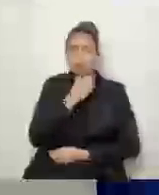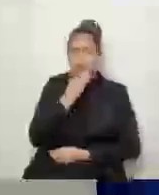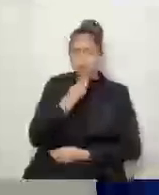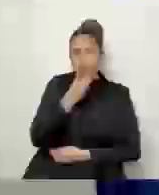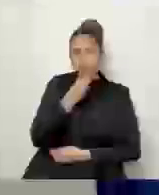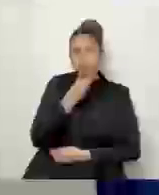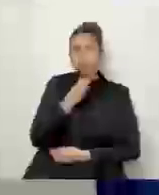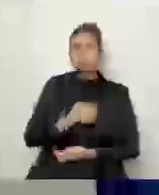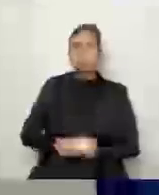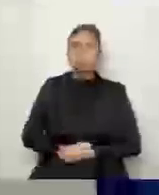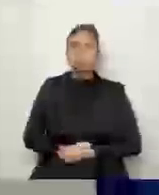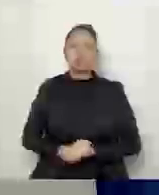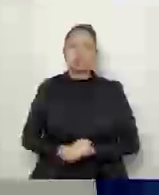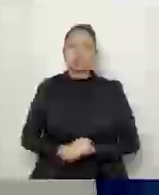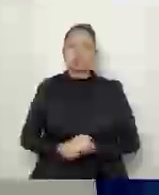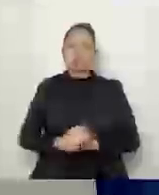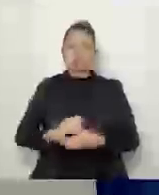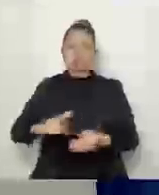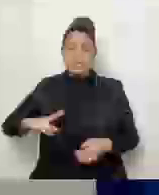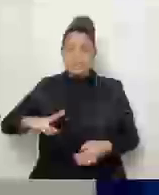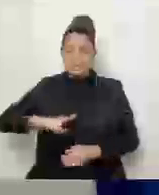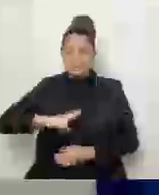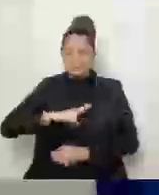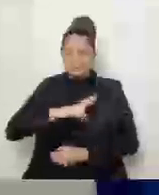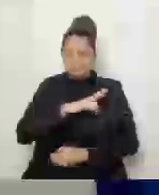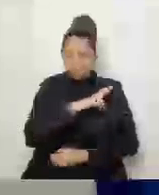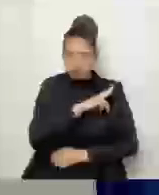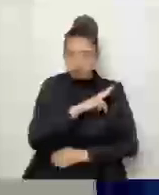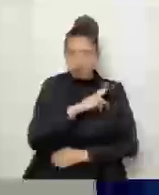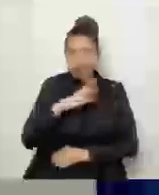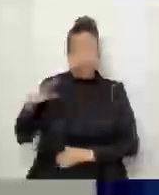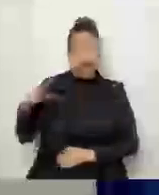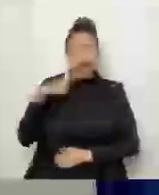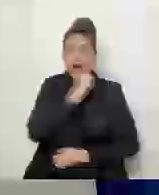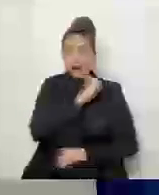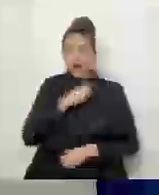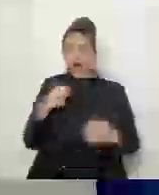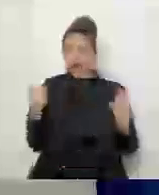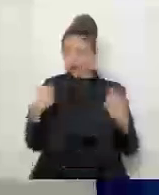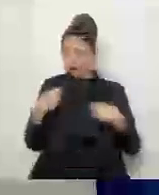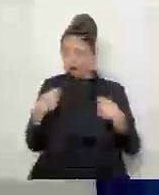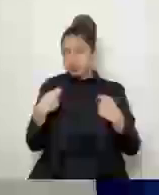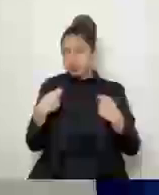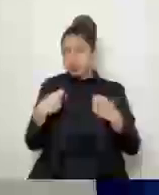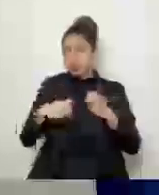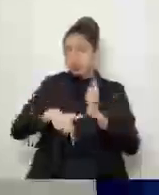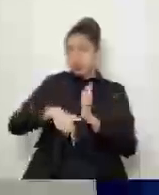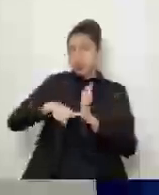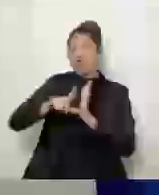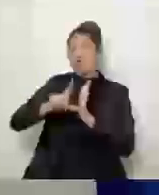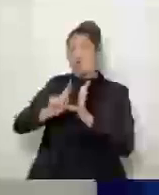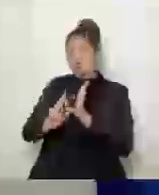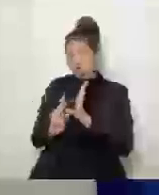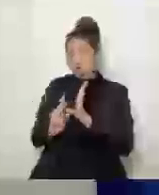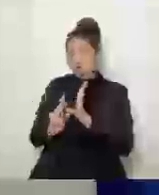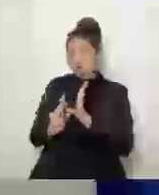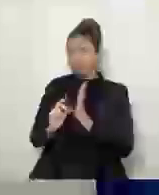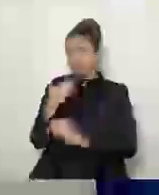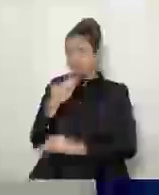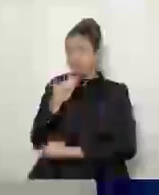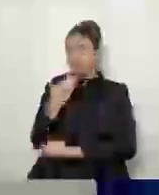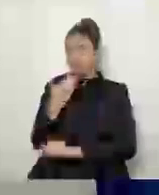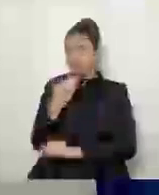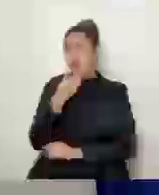logo eu já encaminhei o pedido ao Márcio. Então, quando a gente tem pessoas, é o que eu falo para todo mundo, quando a gente tem pessoas que realmente querem